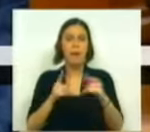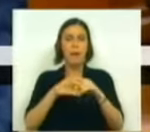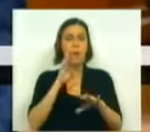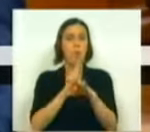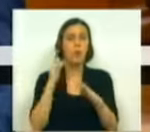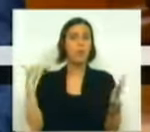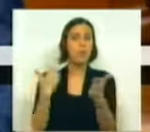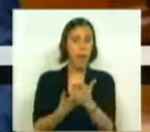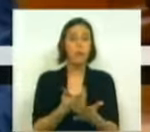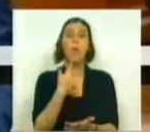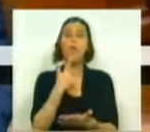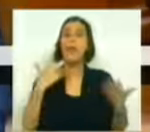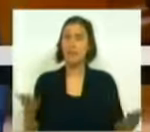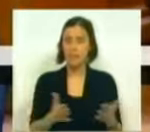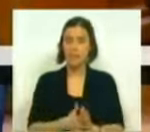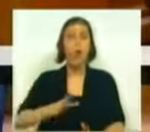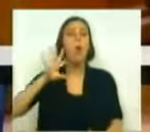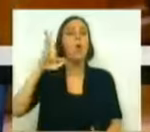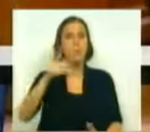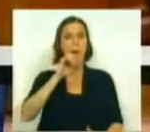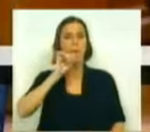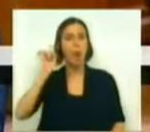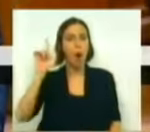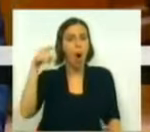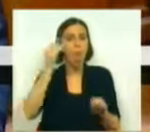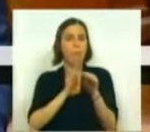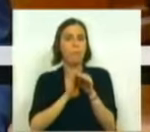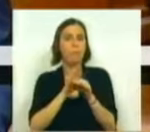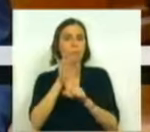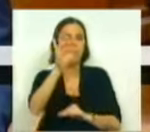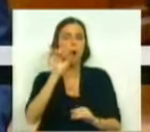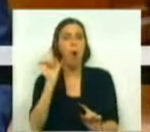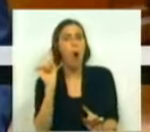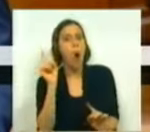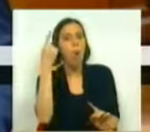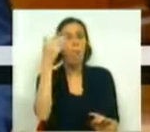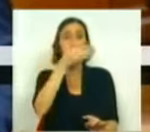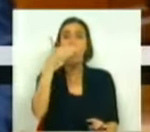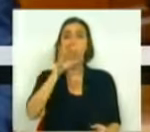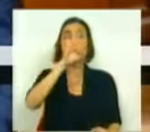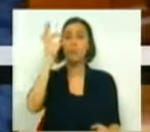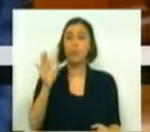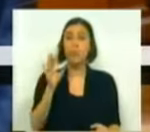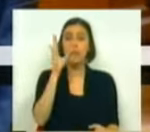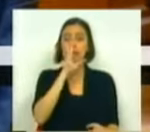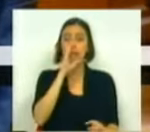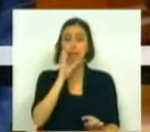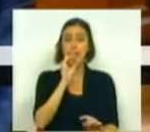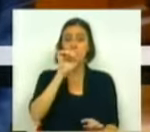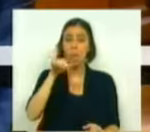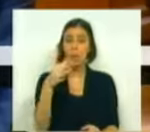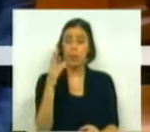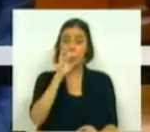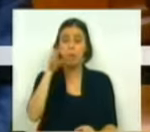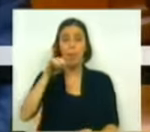a última década. Ou seja, o país poderia ter crescido a um ritmo acrescido de 11%, cerca de 0